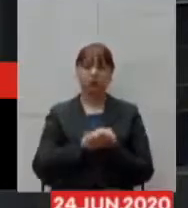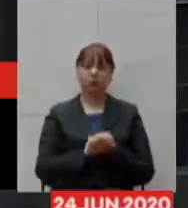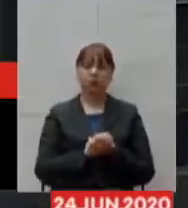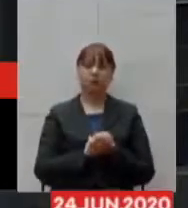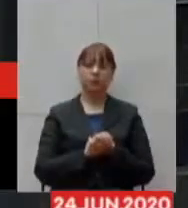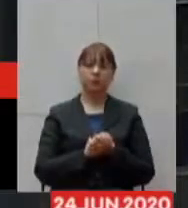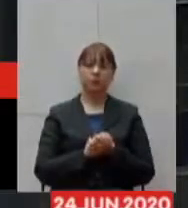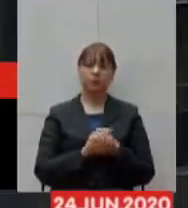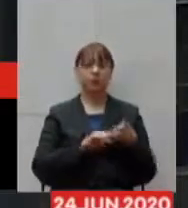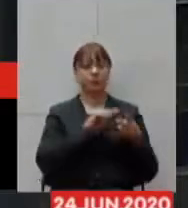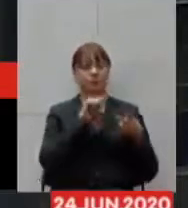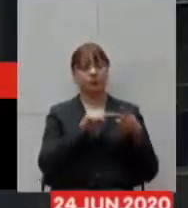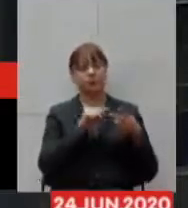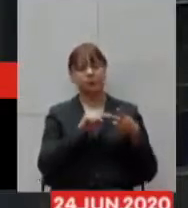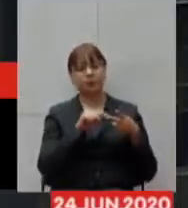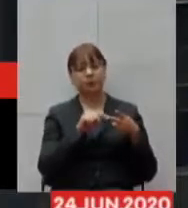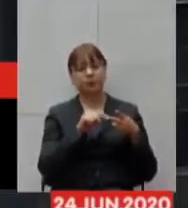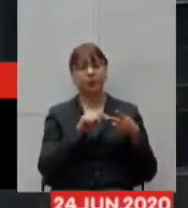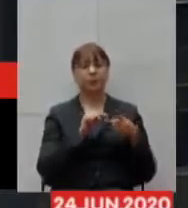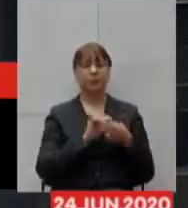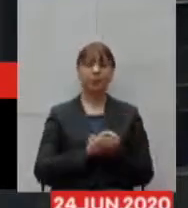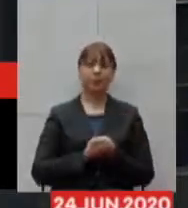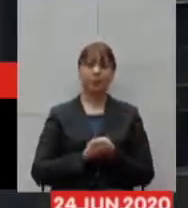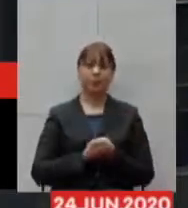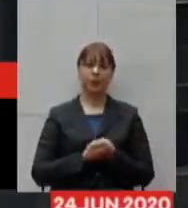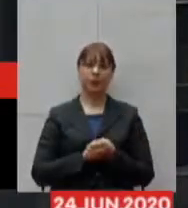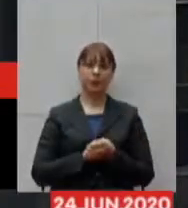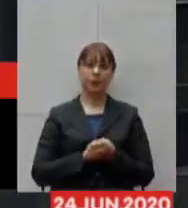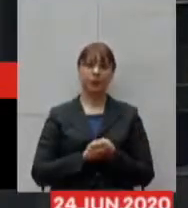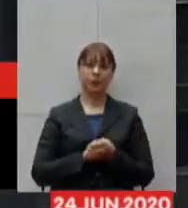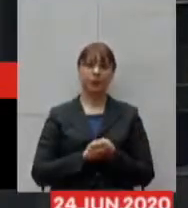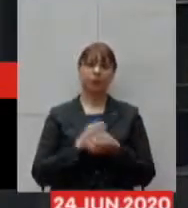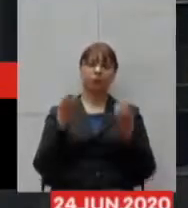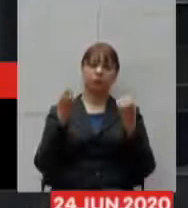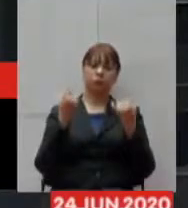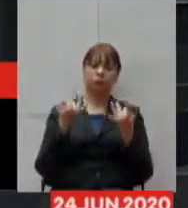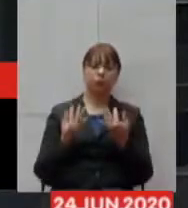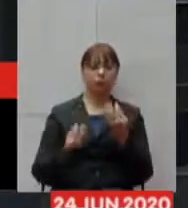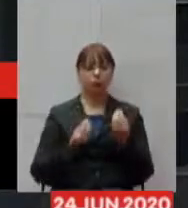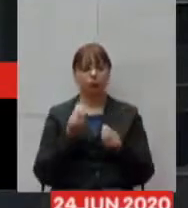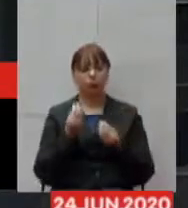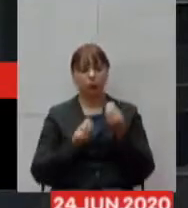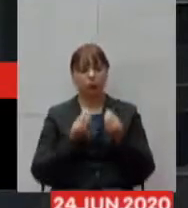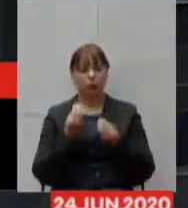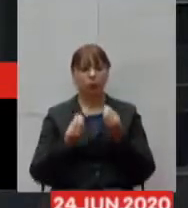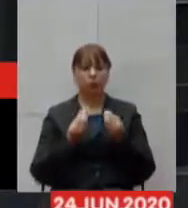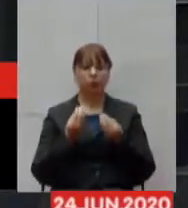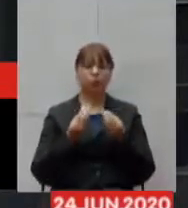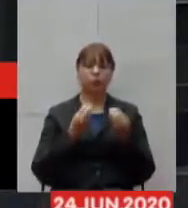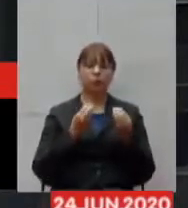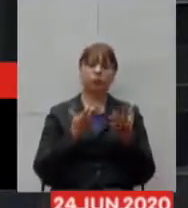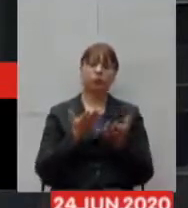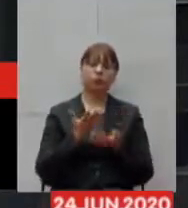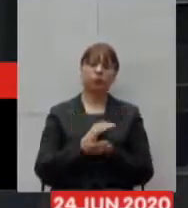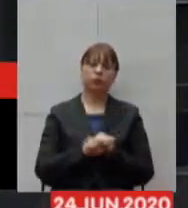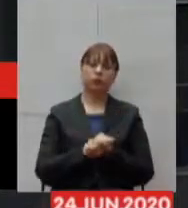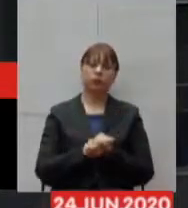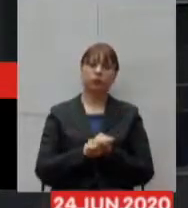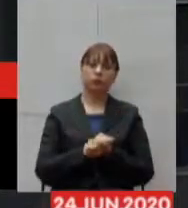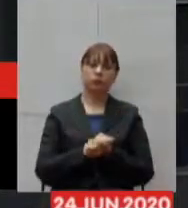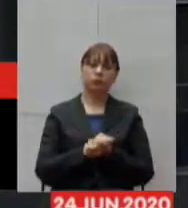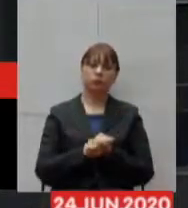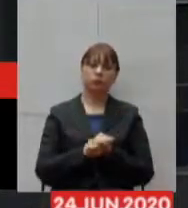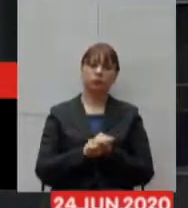Mostrar como essa implantação foi